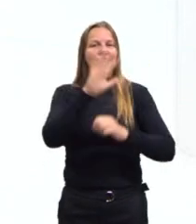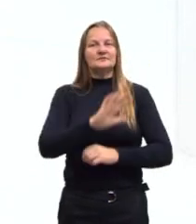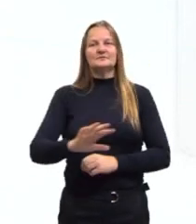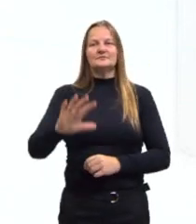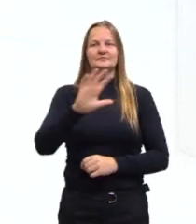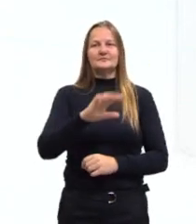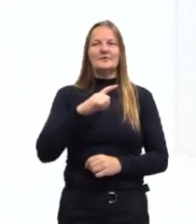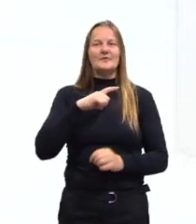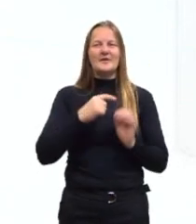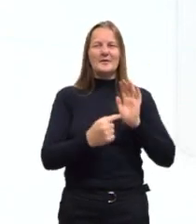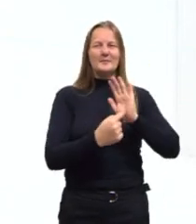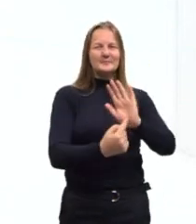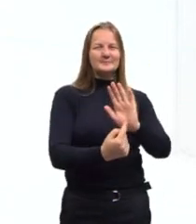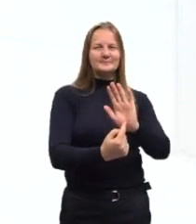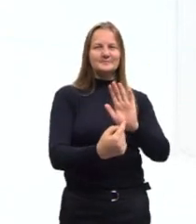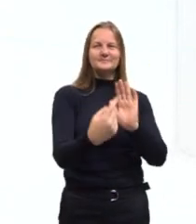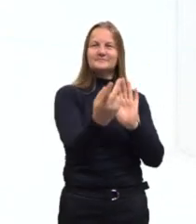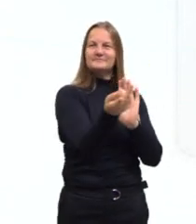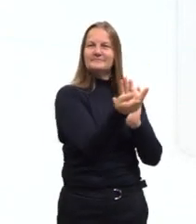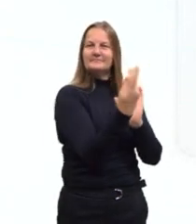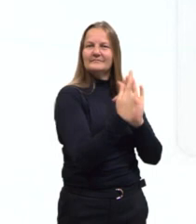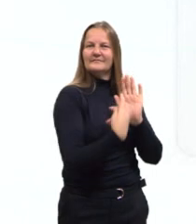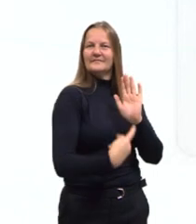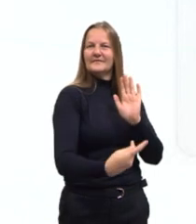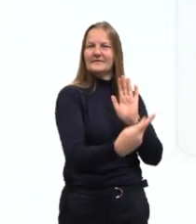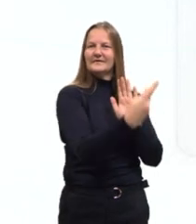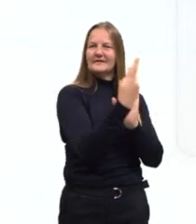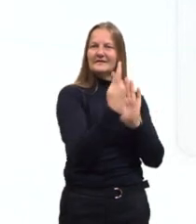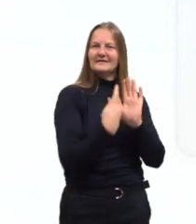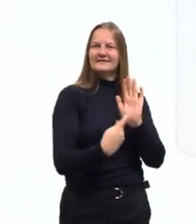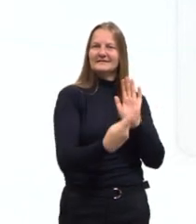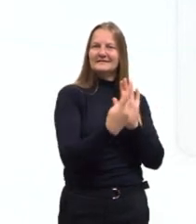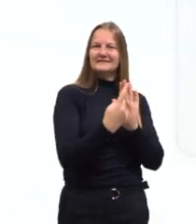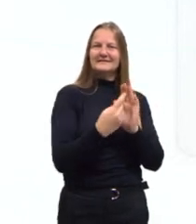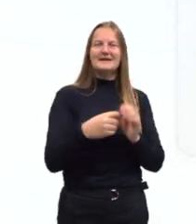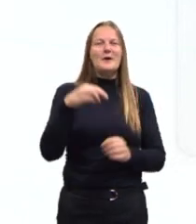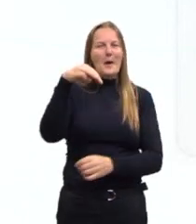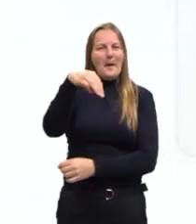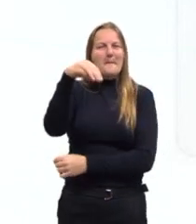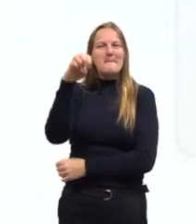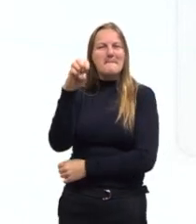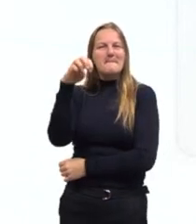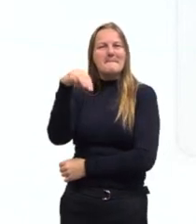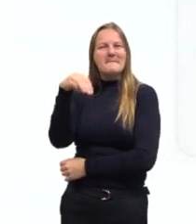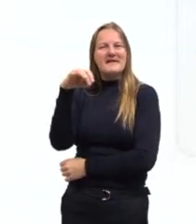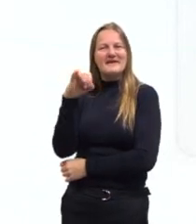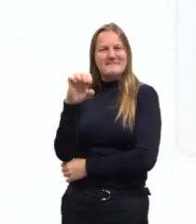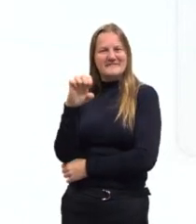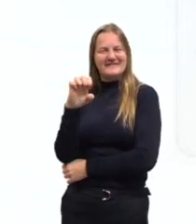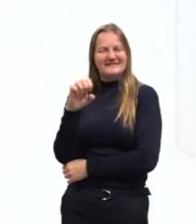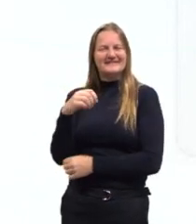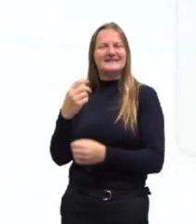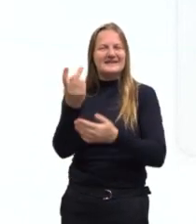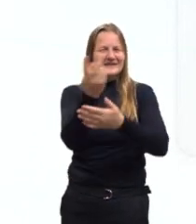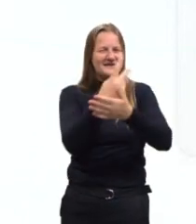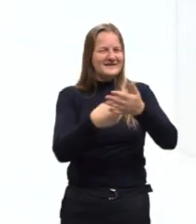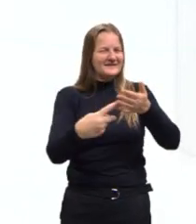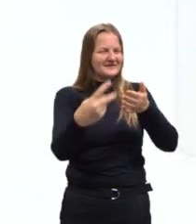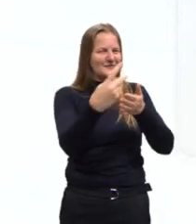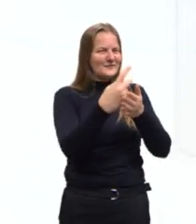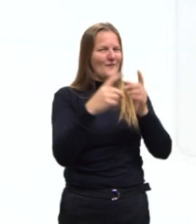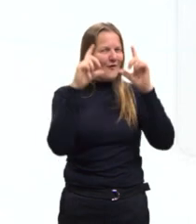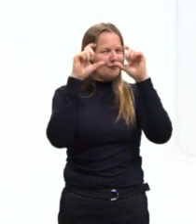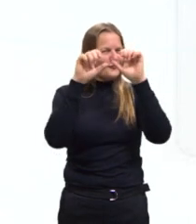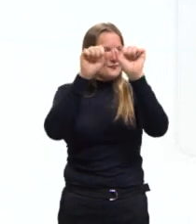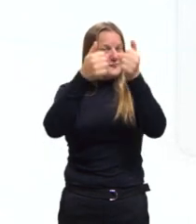E eu trouxe, claro, aqui para nós na imagem mais um meme, porque as imagens sempre nos ajudam a